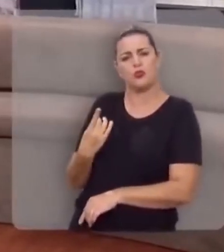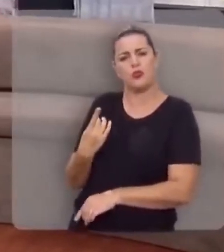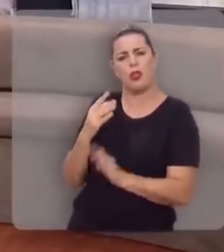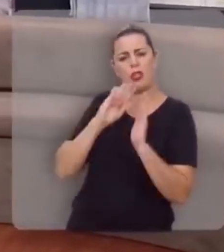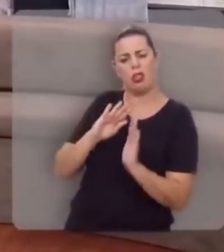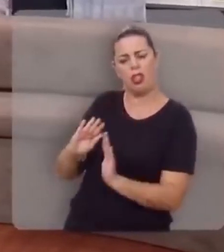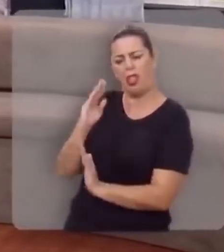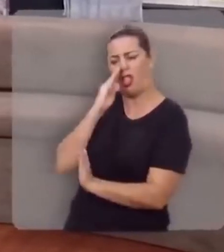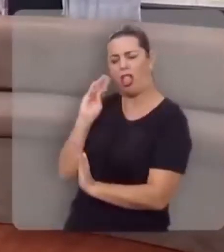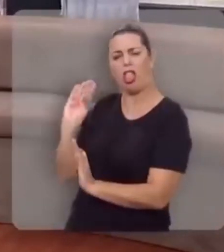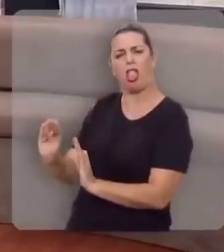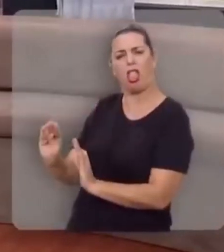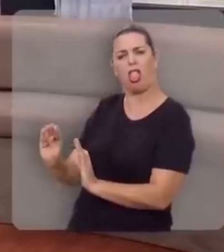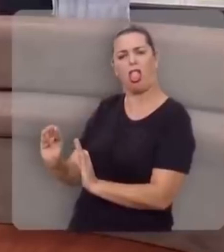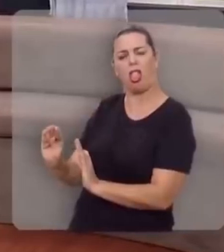degredado,